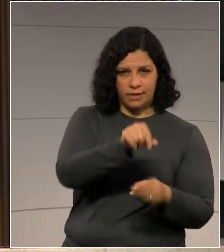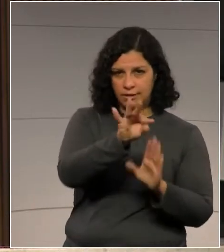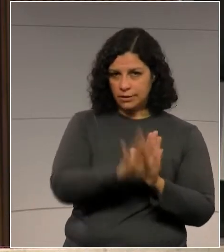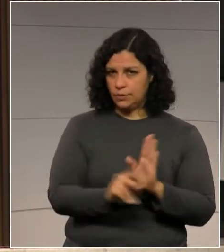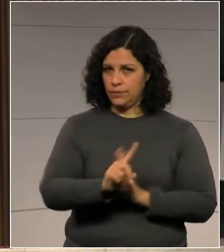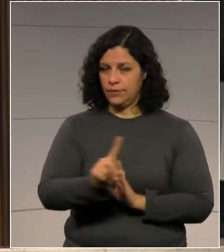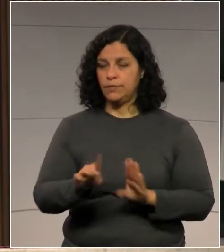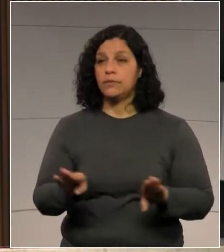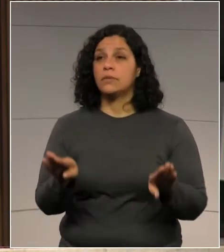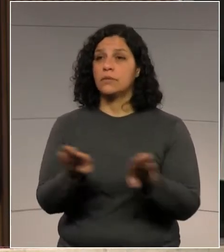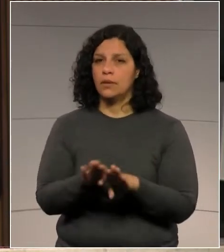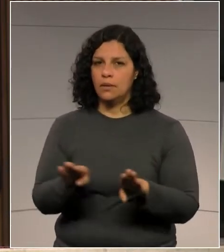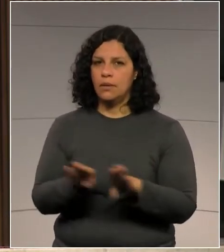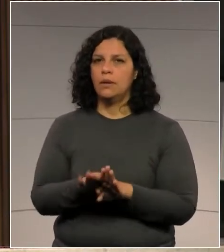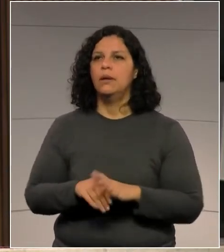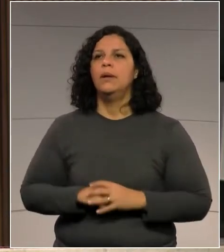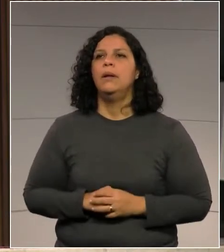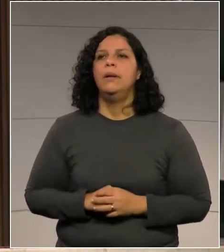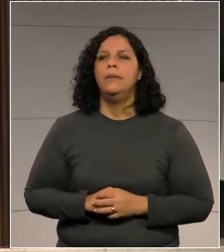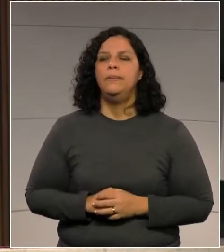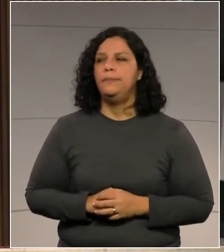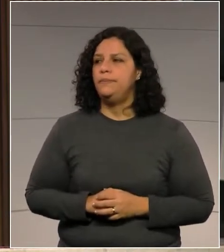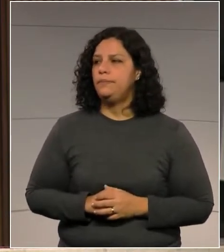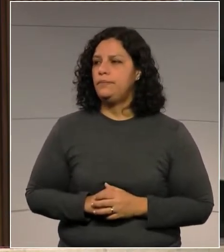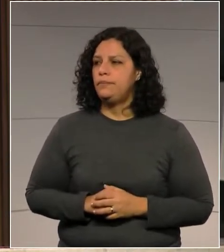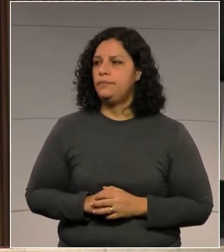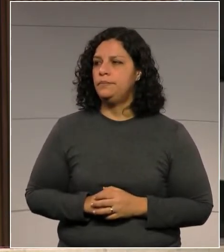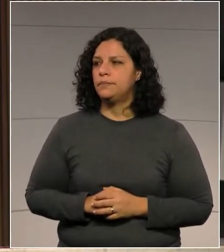Também, aqui,